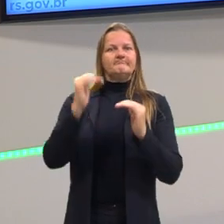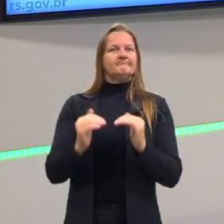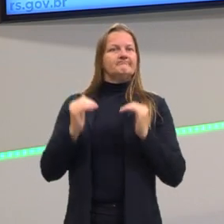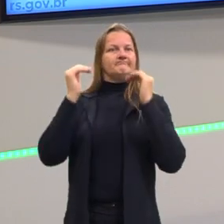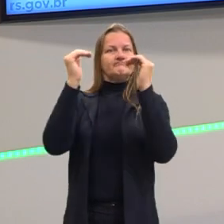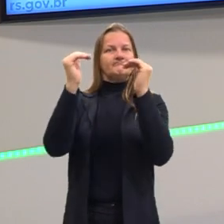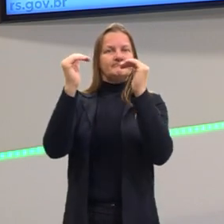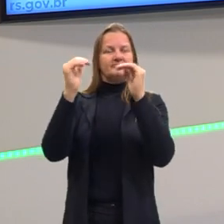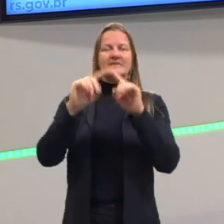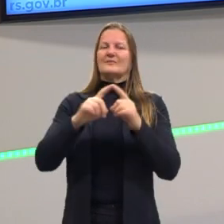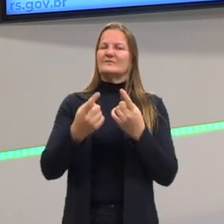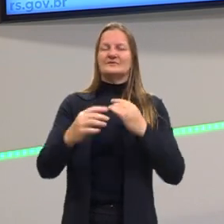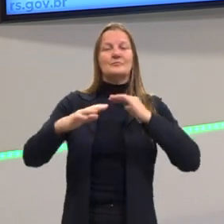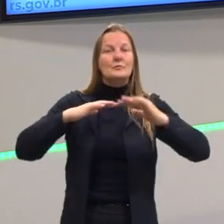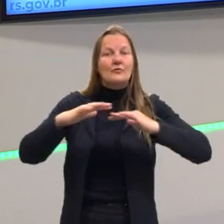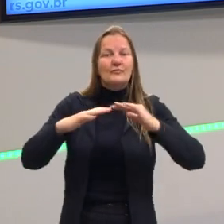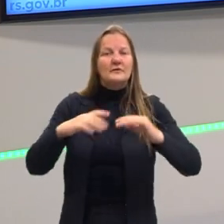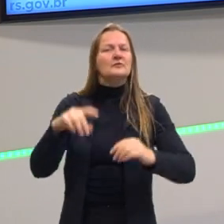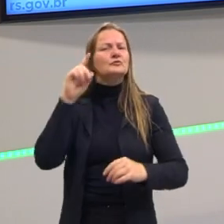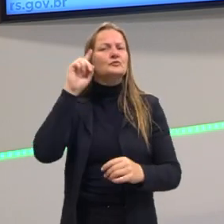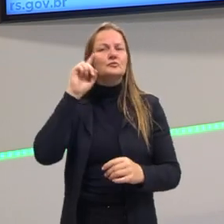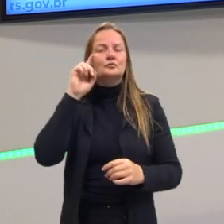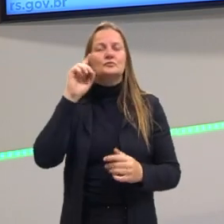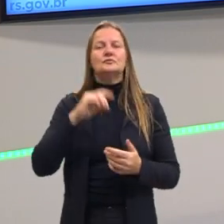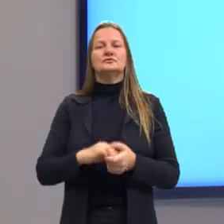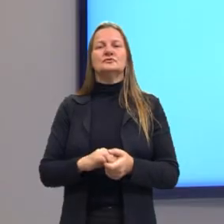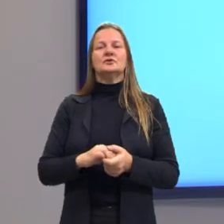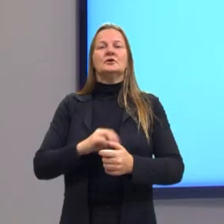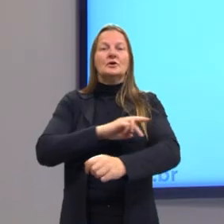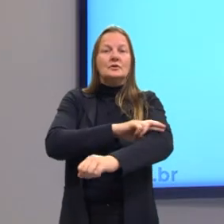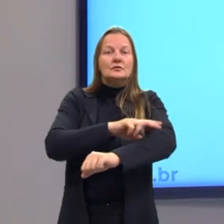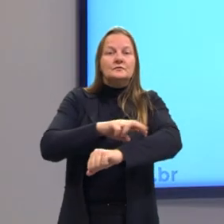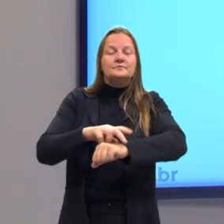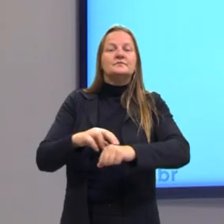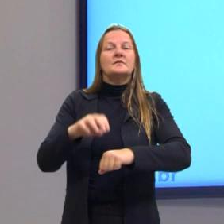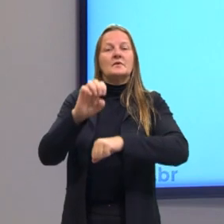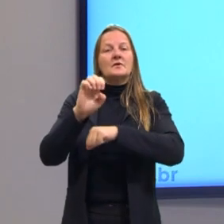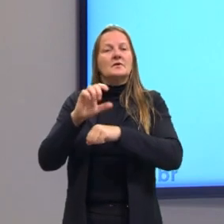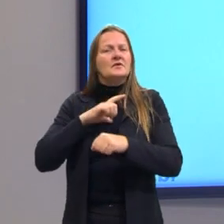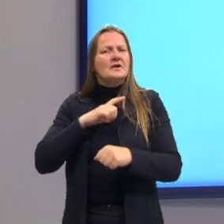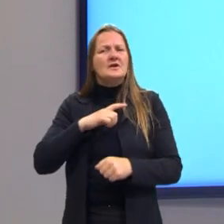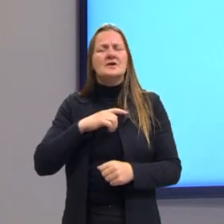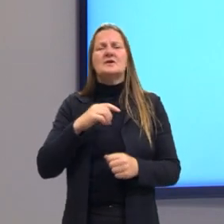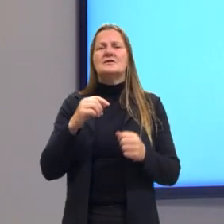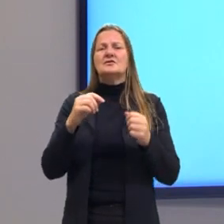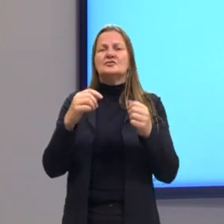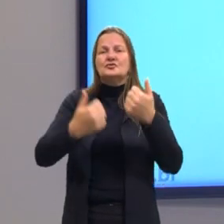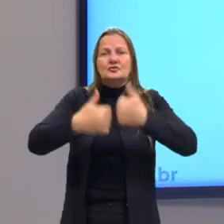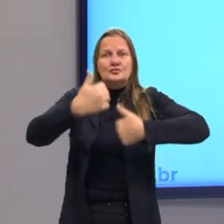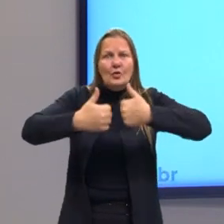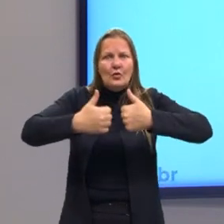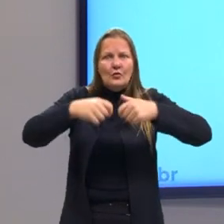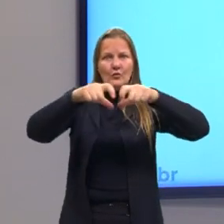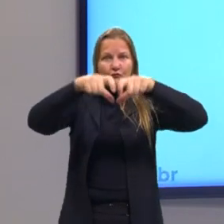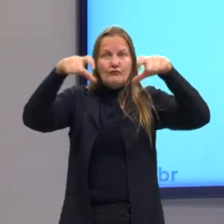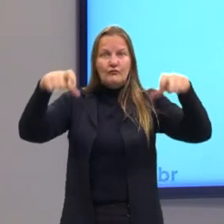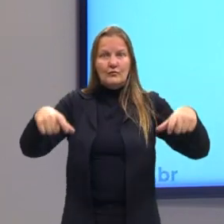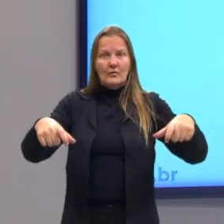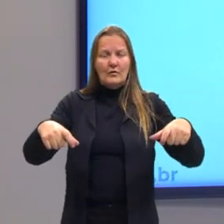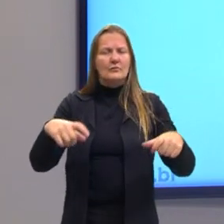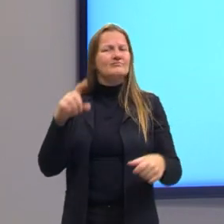vendo movimentos, principalmente questão racial aí nos estádios, infelizmente acontecendo